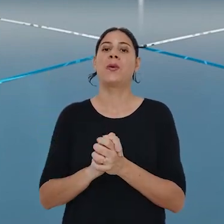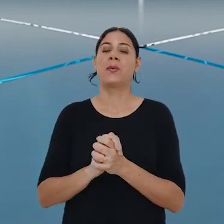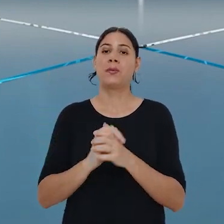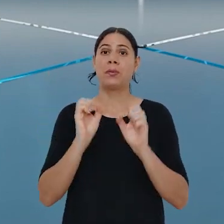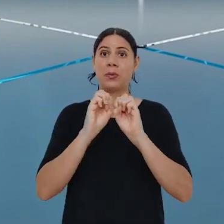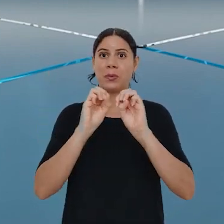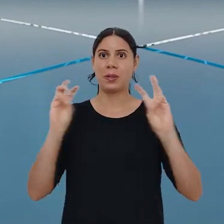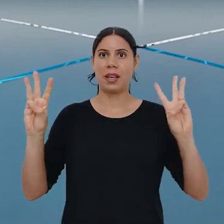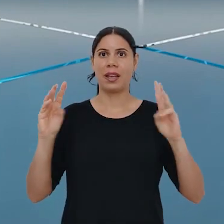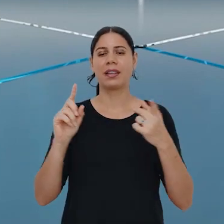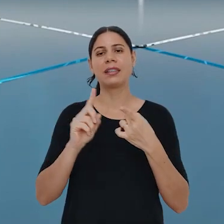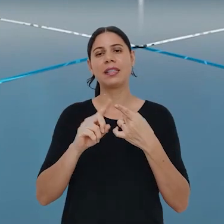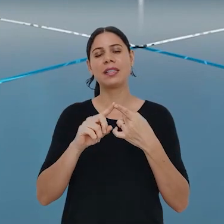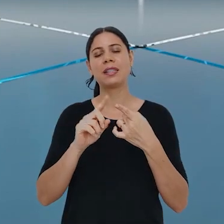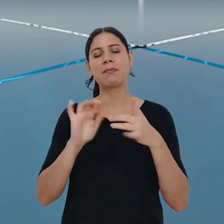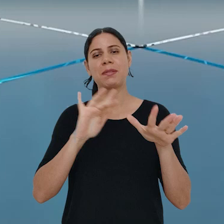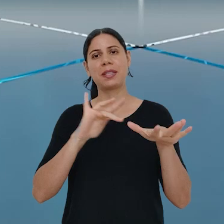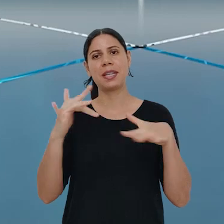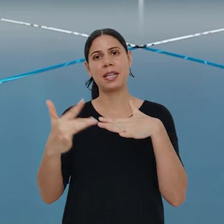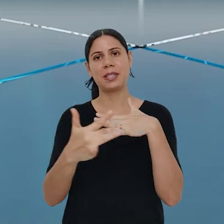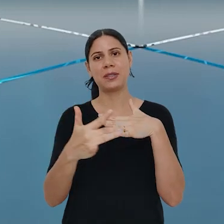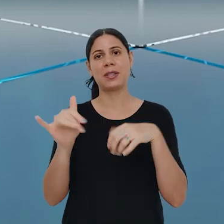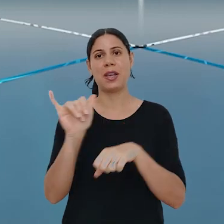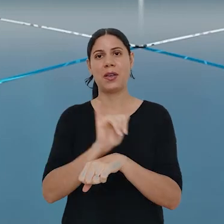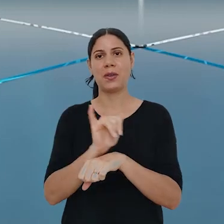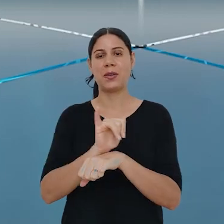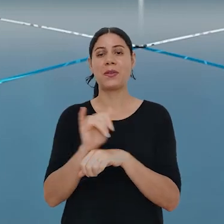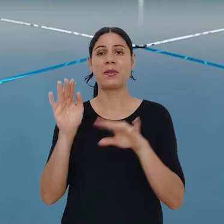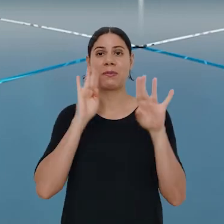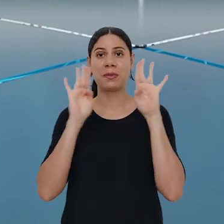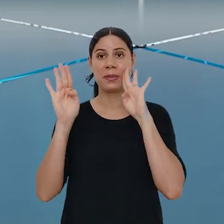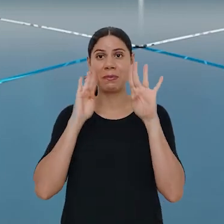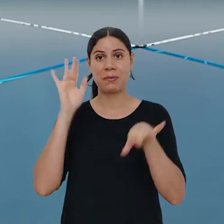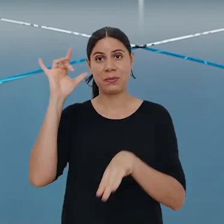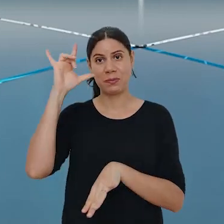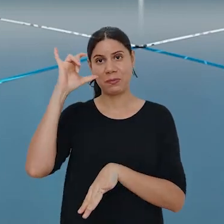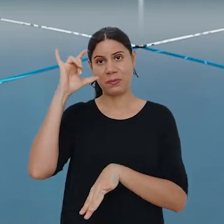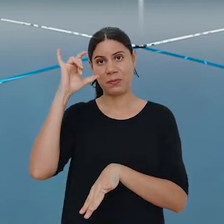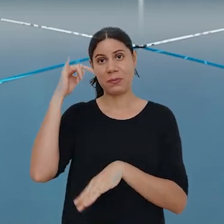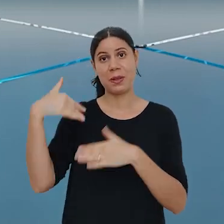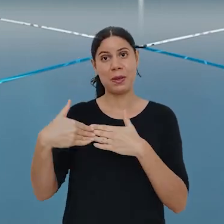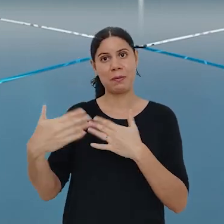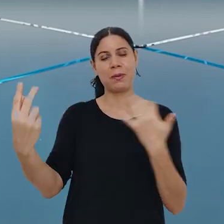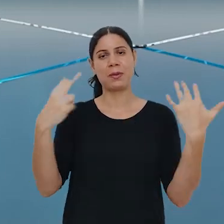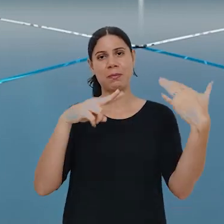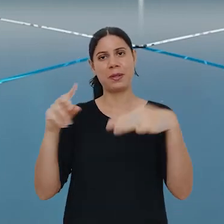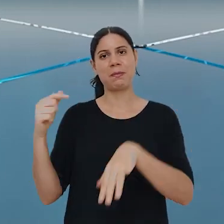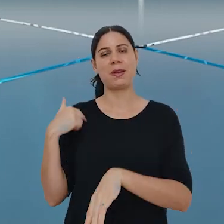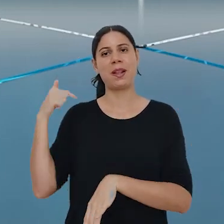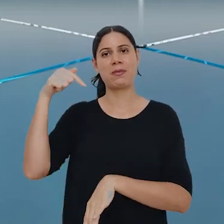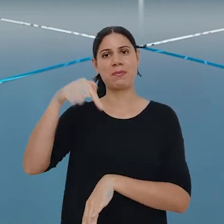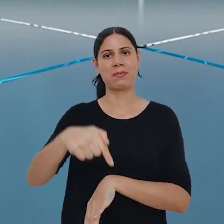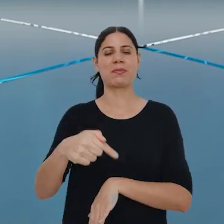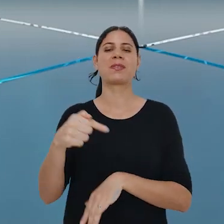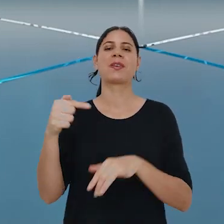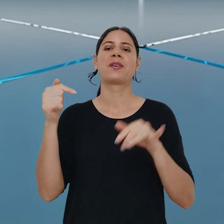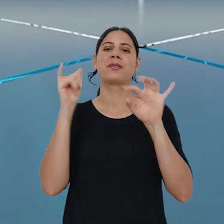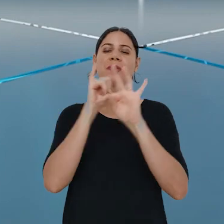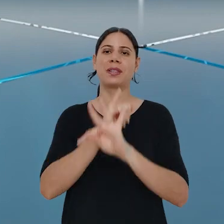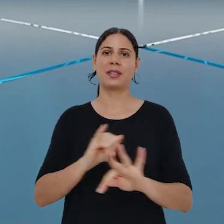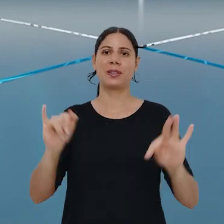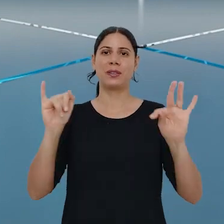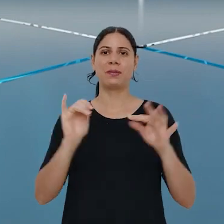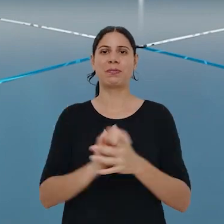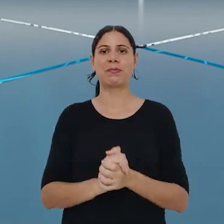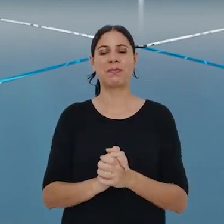e também nas nossas redes sociais, como o YouTube, Facebook e o Instagram. E semana que vem eu volto com mais uma